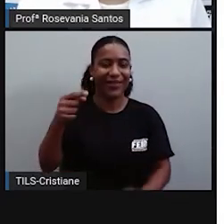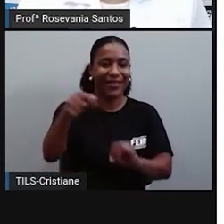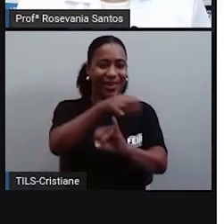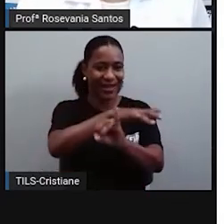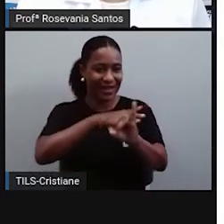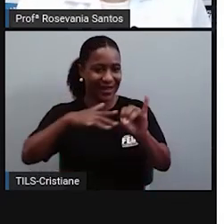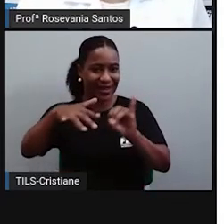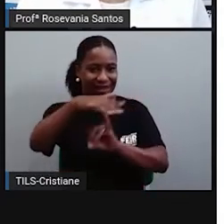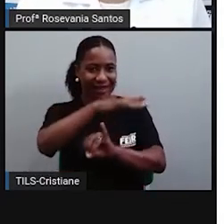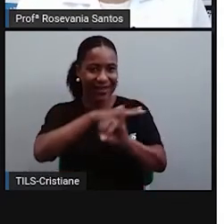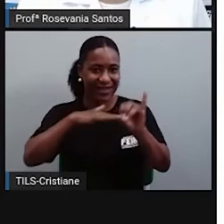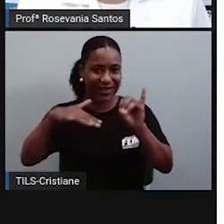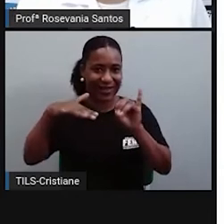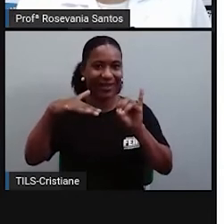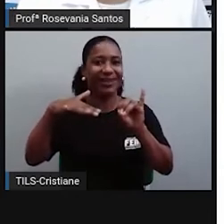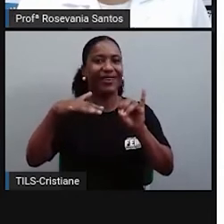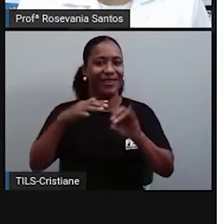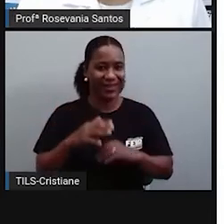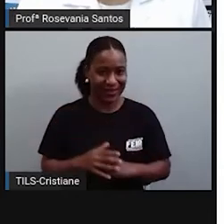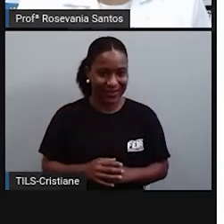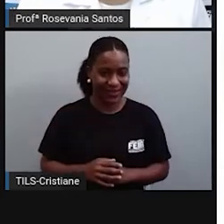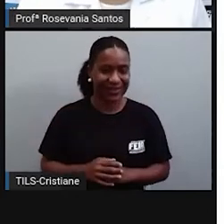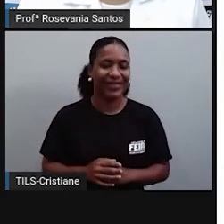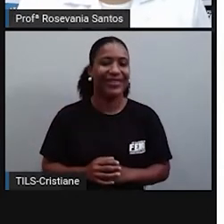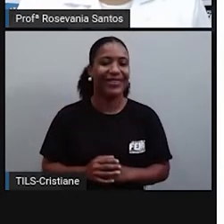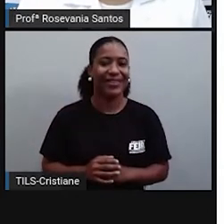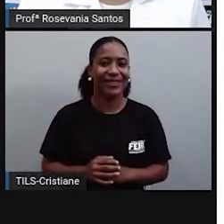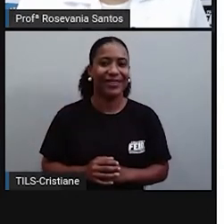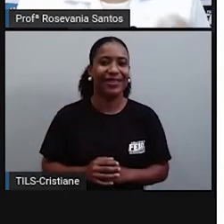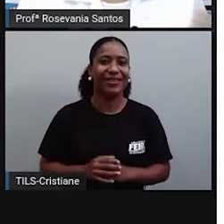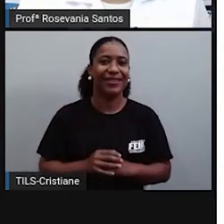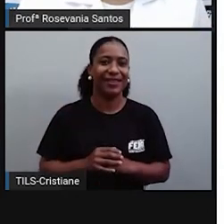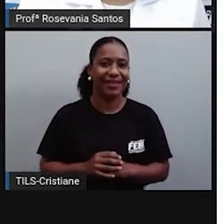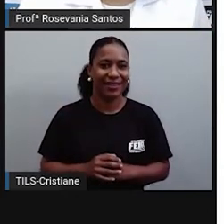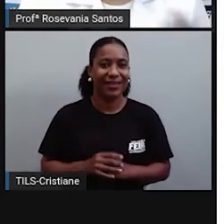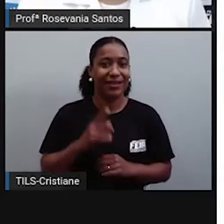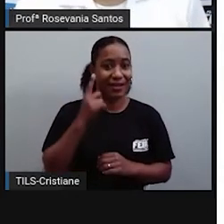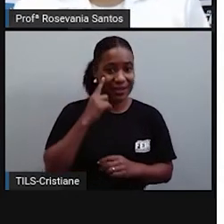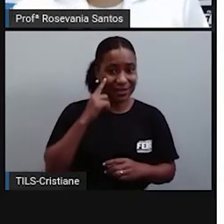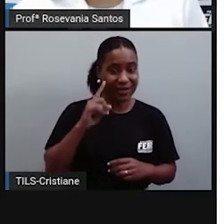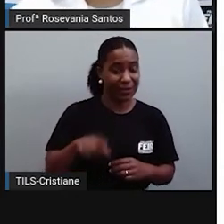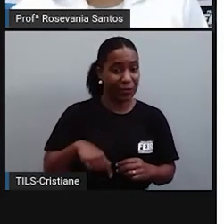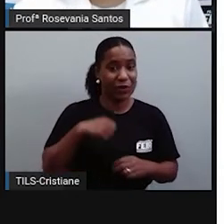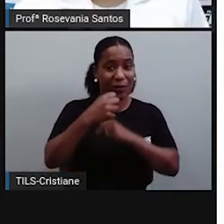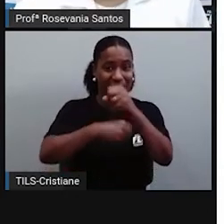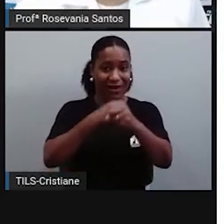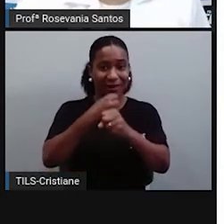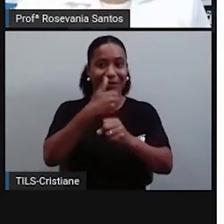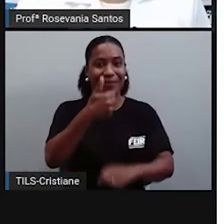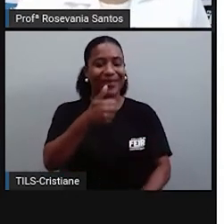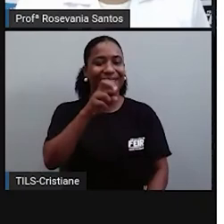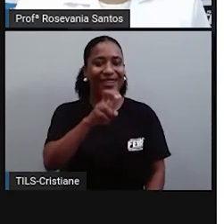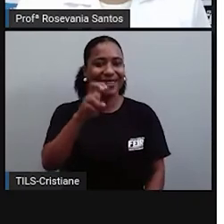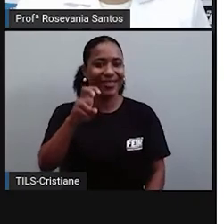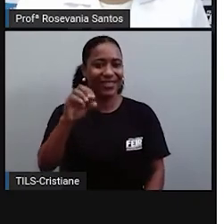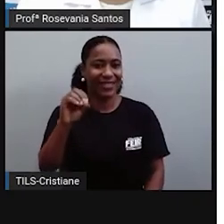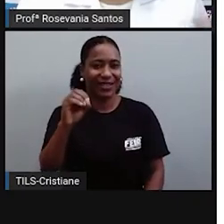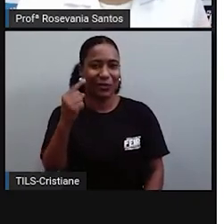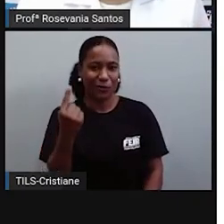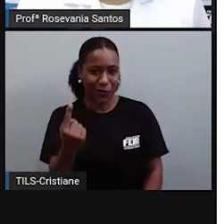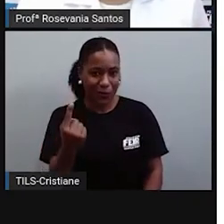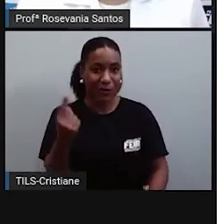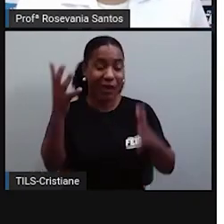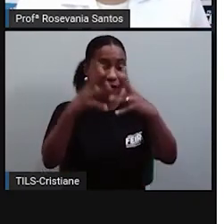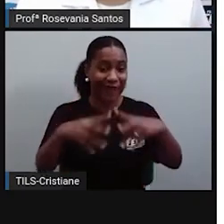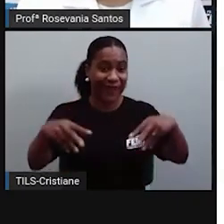a deles. Aí, quando eles perceberam que não era uma ilha, virou-se terra de Veracruz. Depois, um